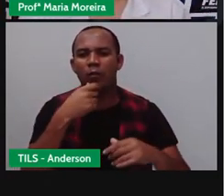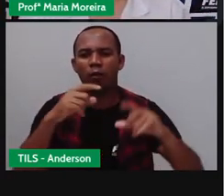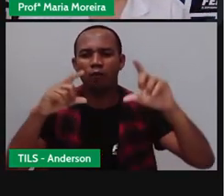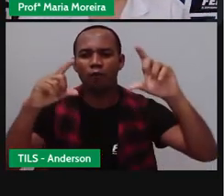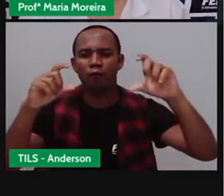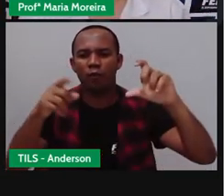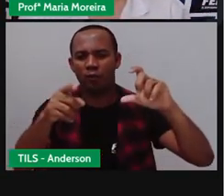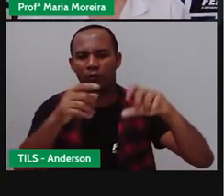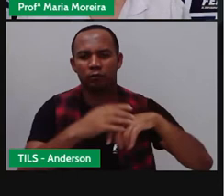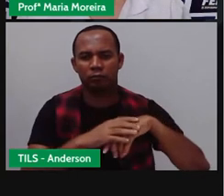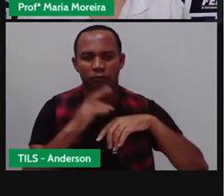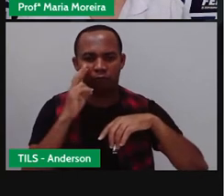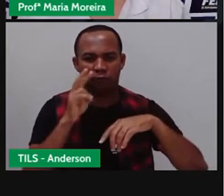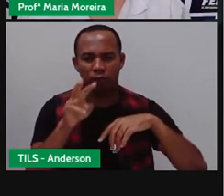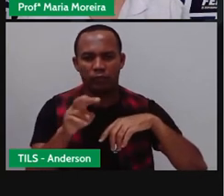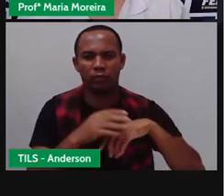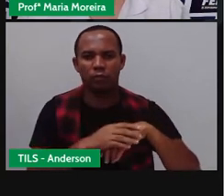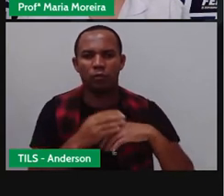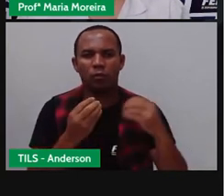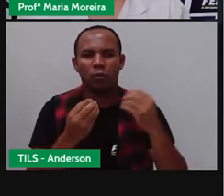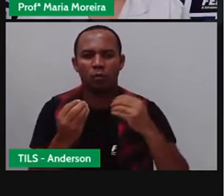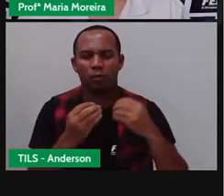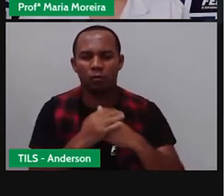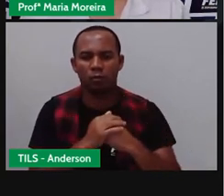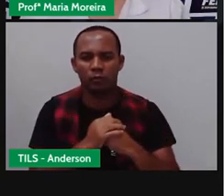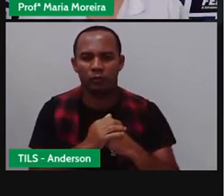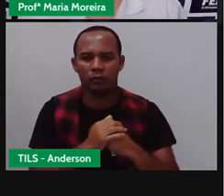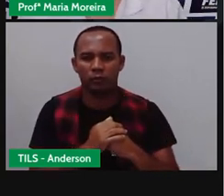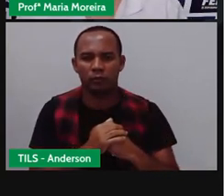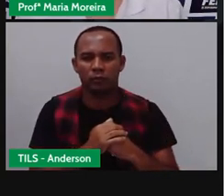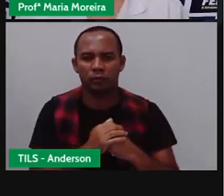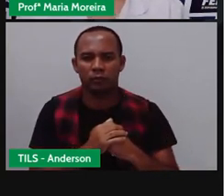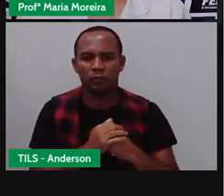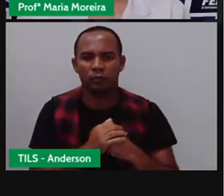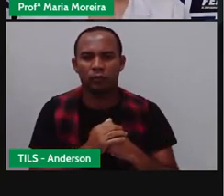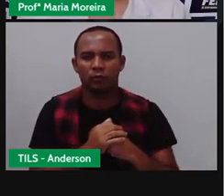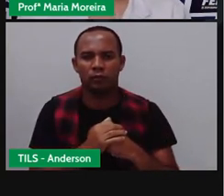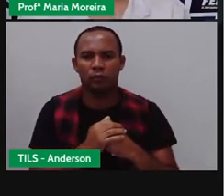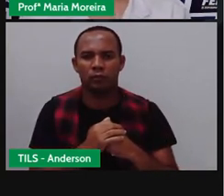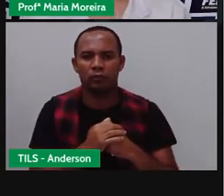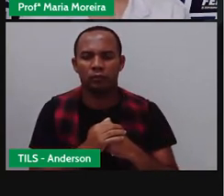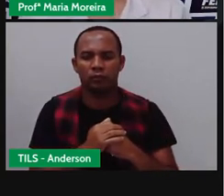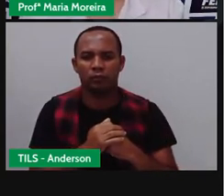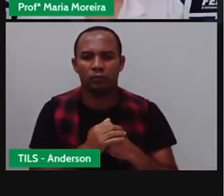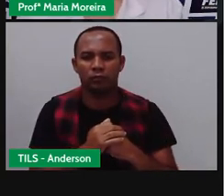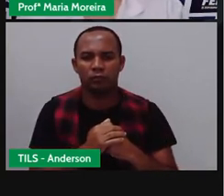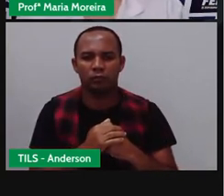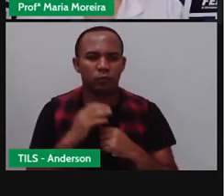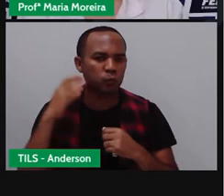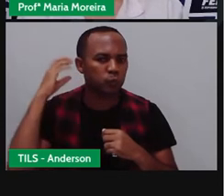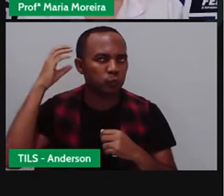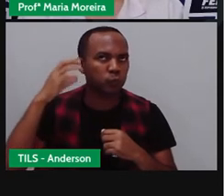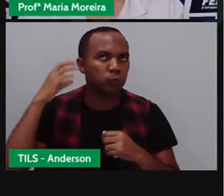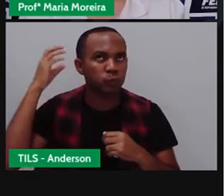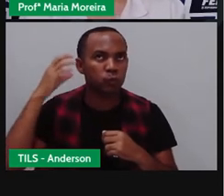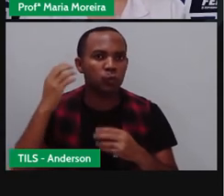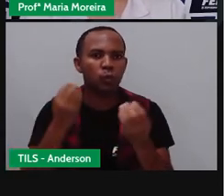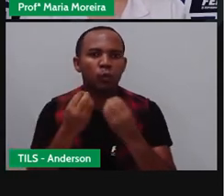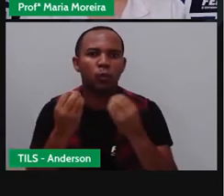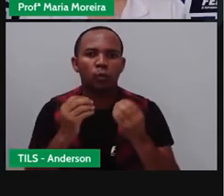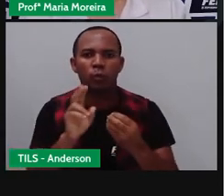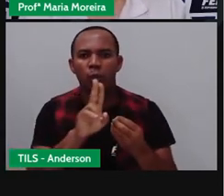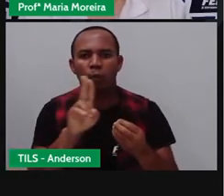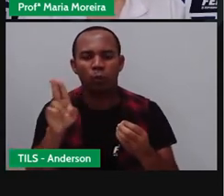o engenheiro escocês John Lugbar. Inclusive, até olhar o som dessa palavra. Do nome dessa